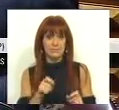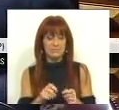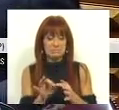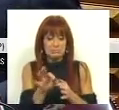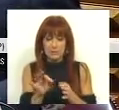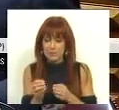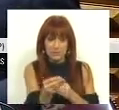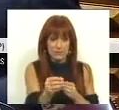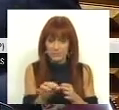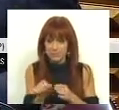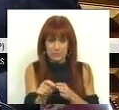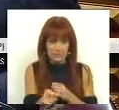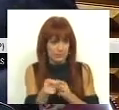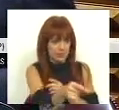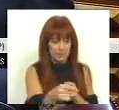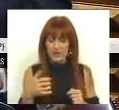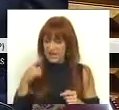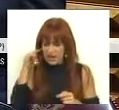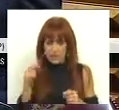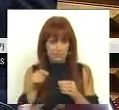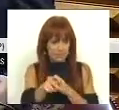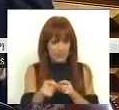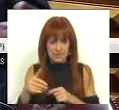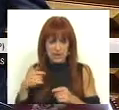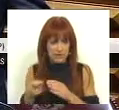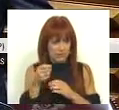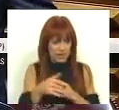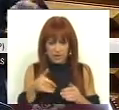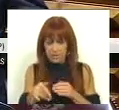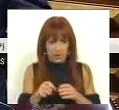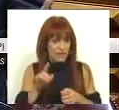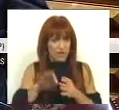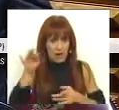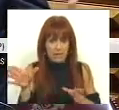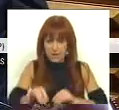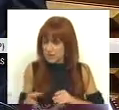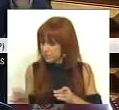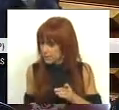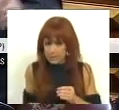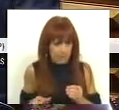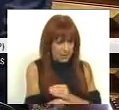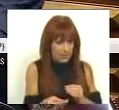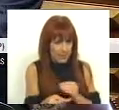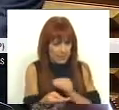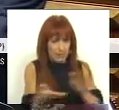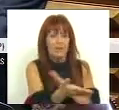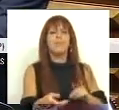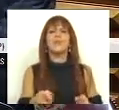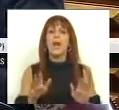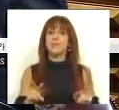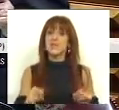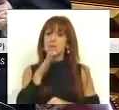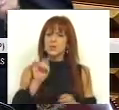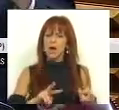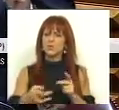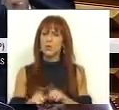-gotas, na quinta-feira, na sexta-feira e durante esta semana, finalmente, mais o resto do projeto. Aliás, é preciso precisar aqui